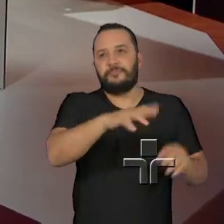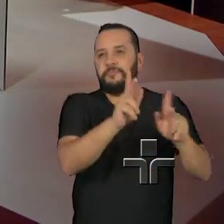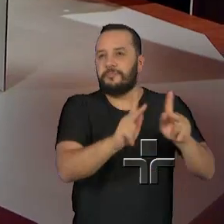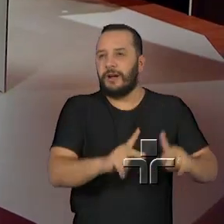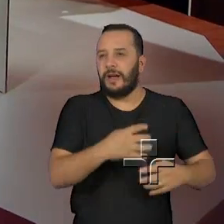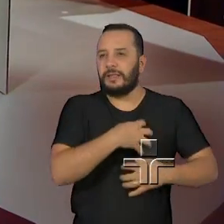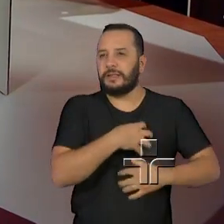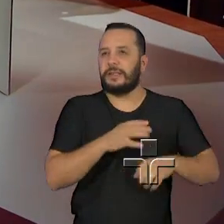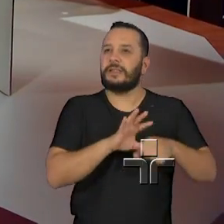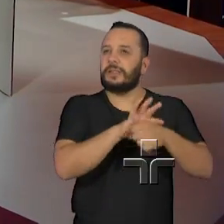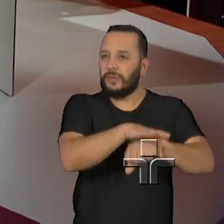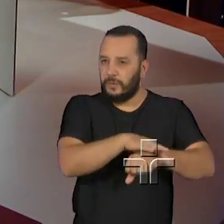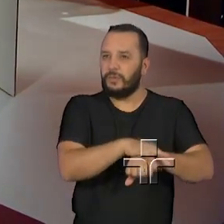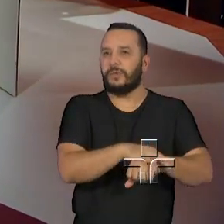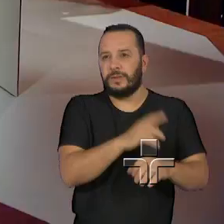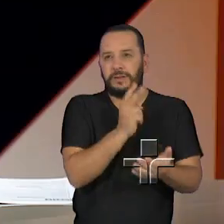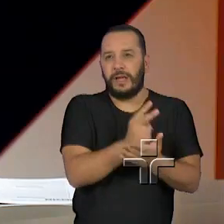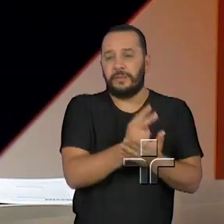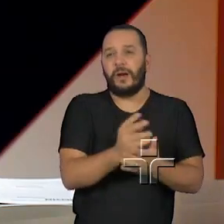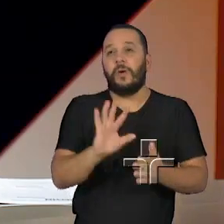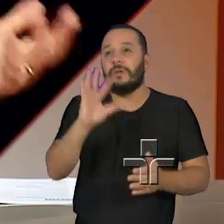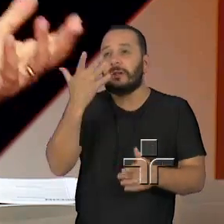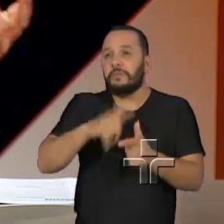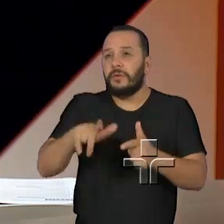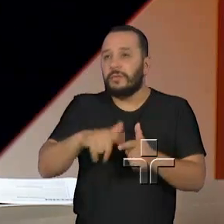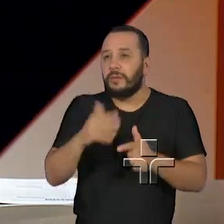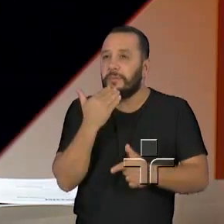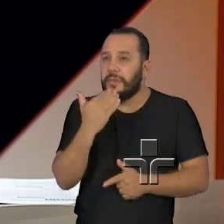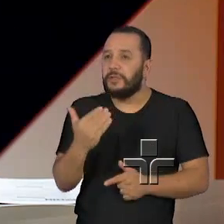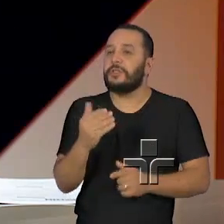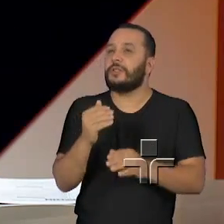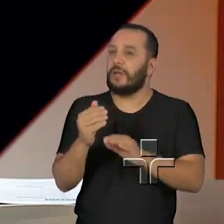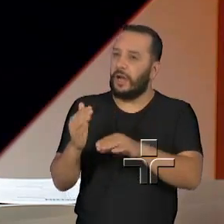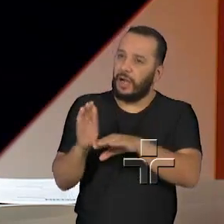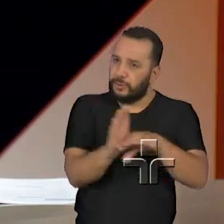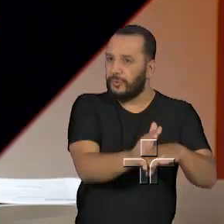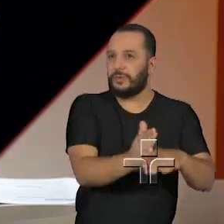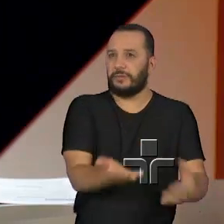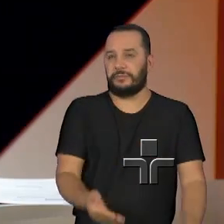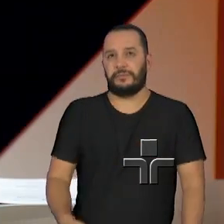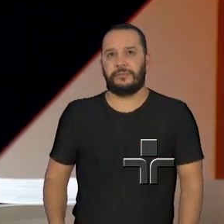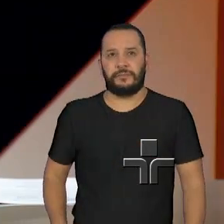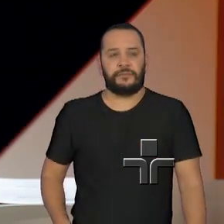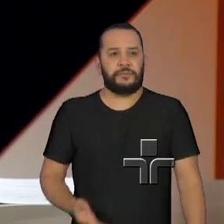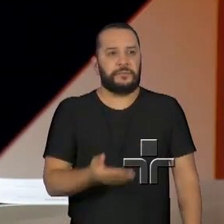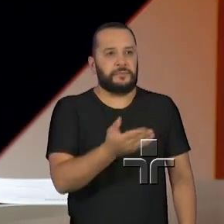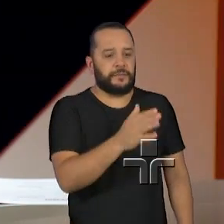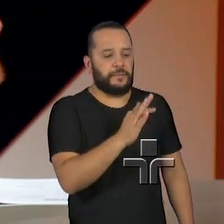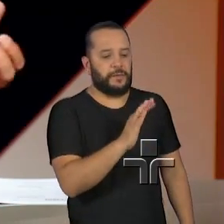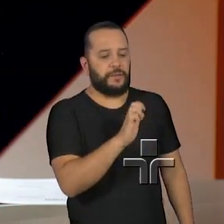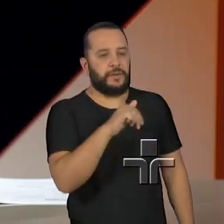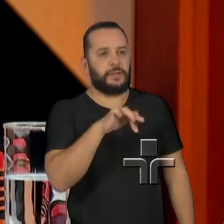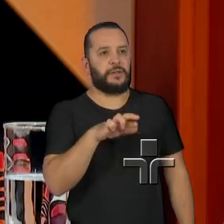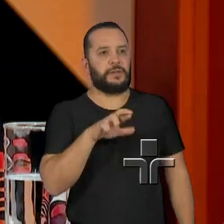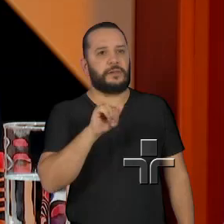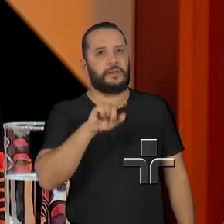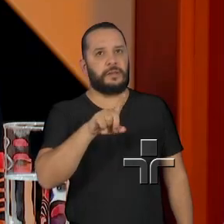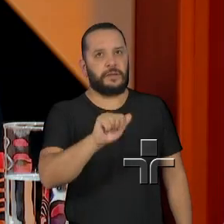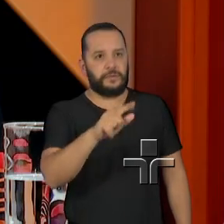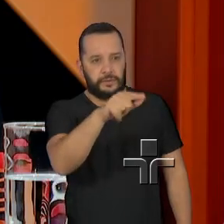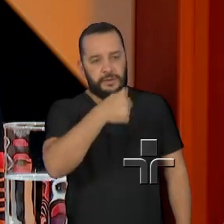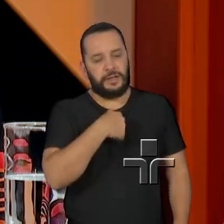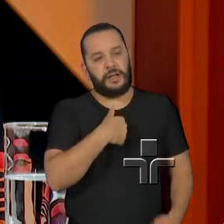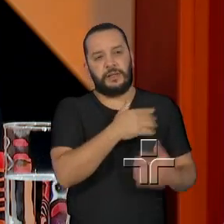seguro para pedir ajuda. Fernanda, você é responsável por toda essa articulação no Estado, né?